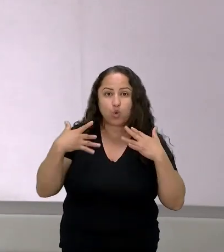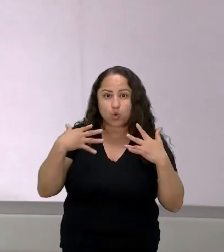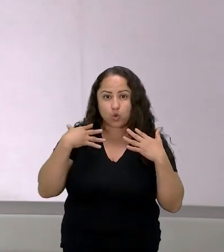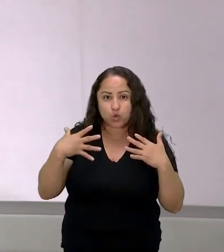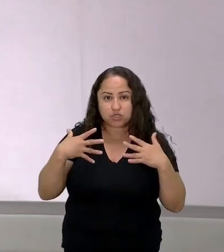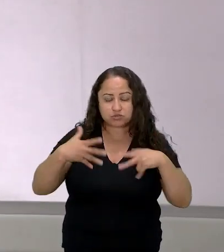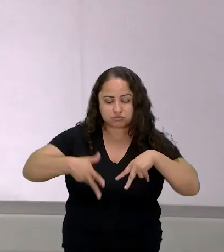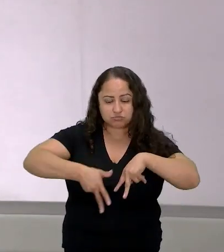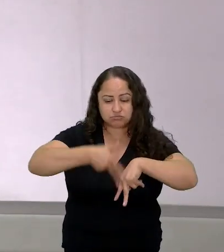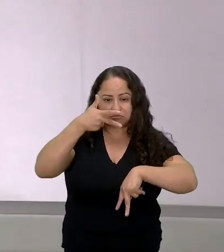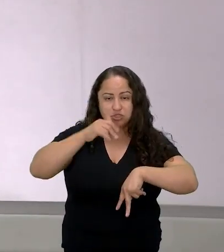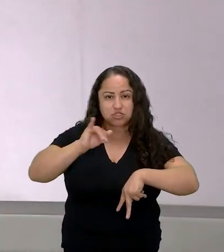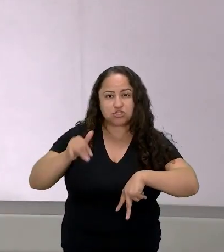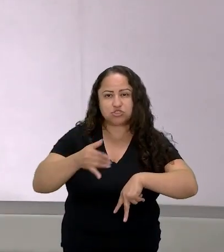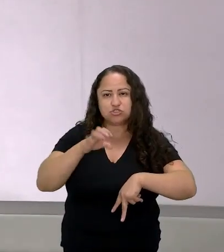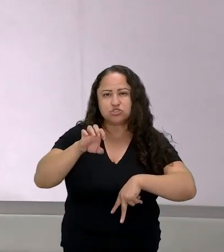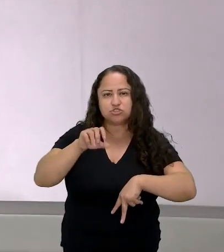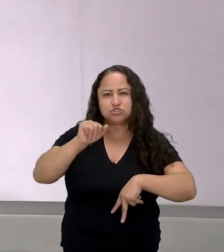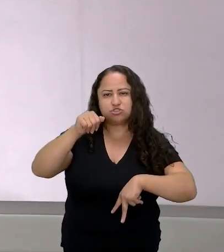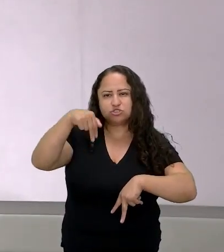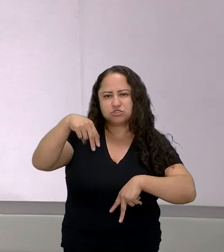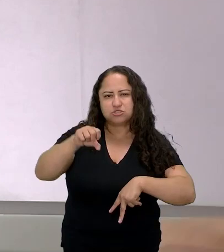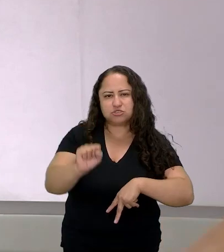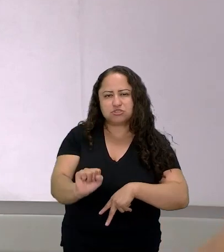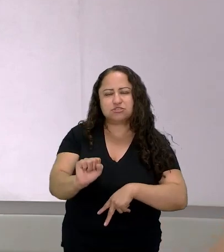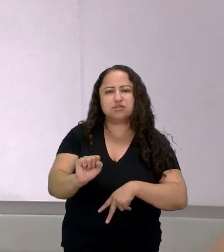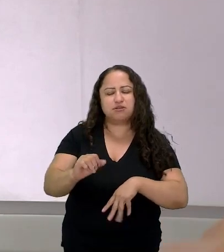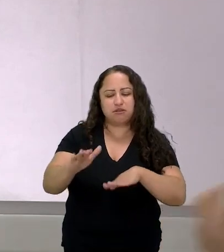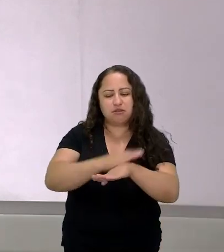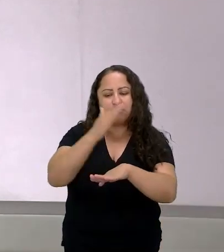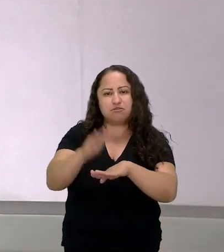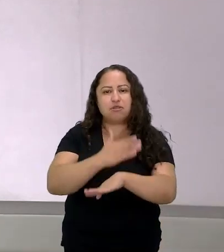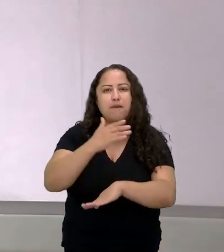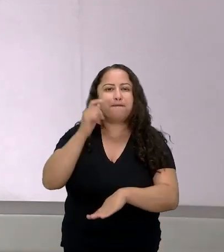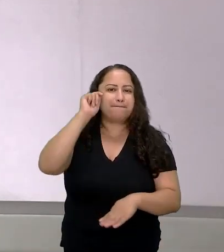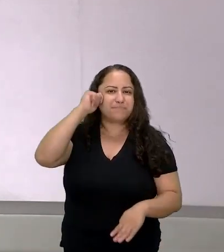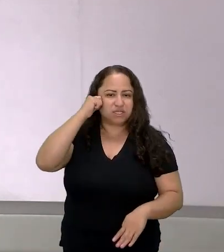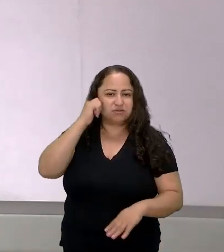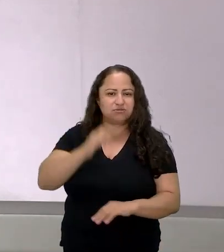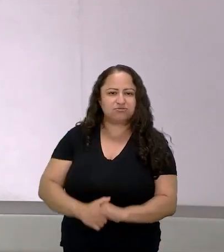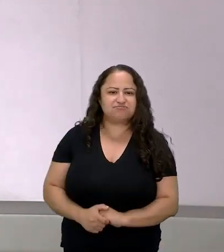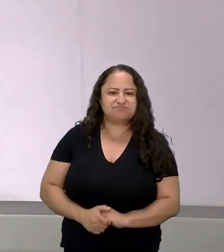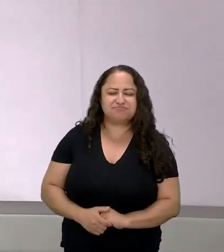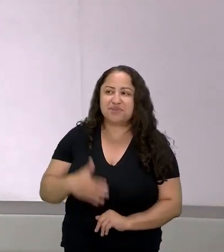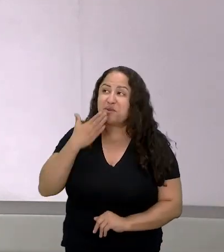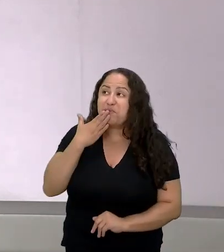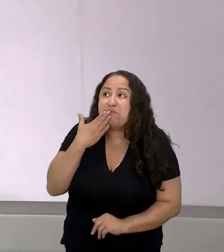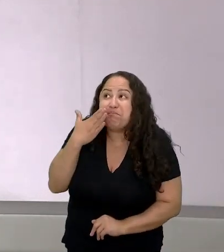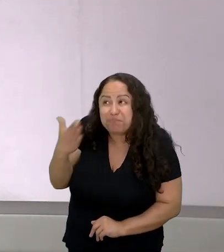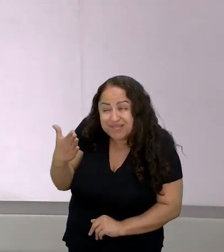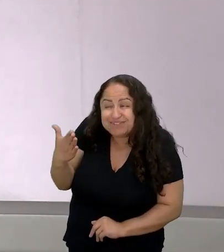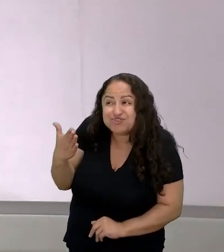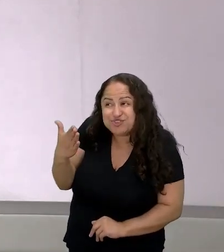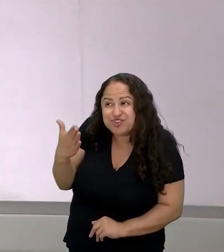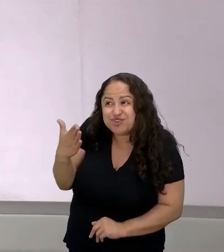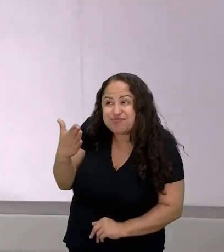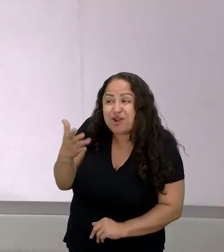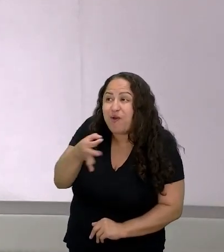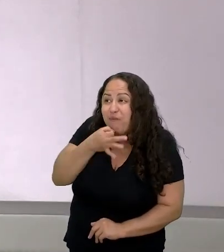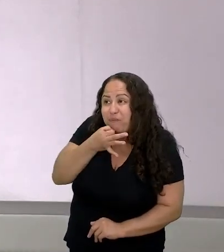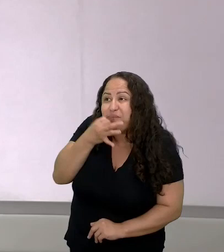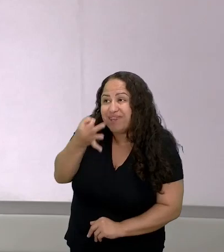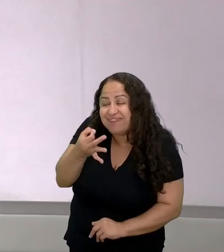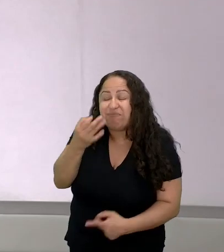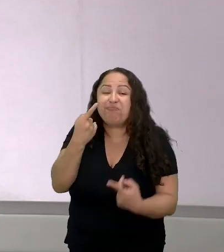calça jeans e um tênis preto bom eu pedi aqui a palavra para a